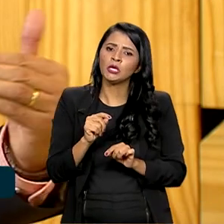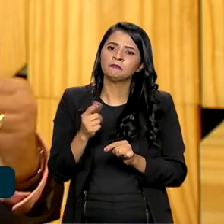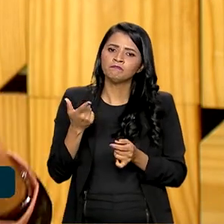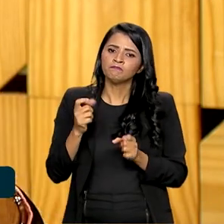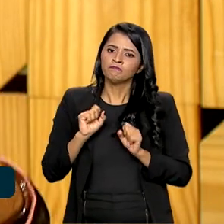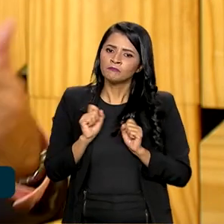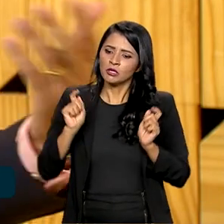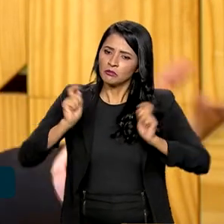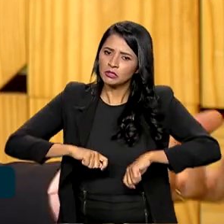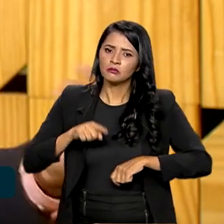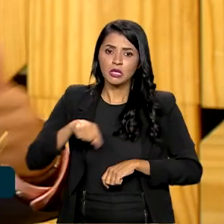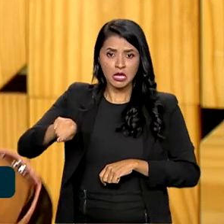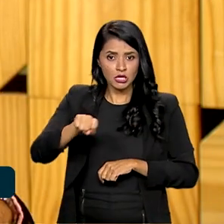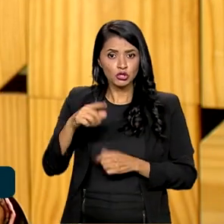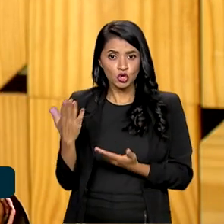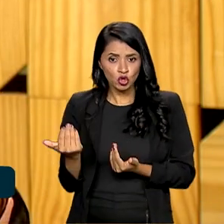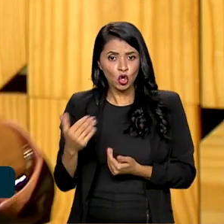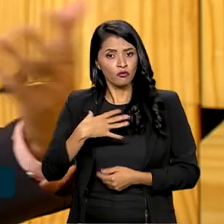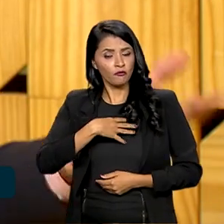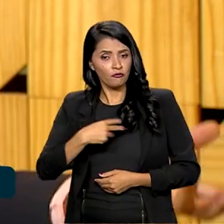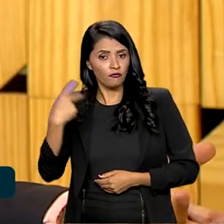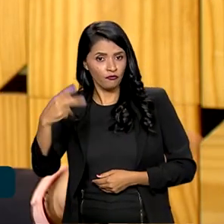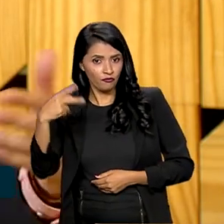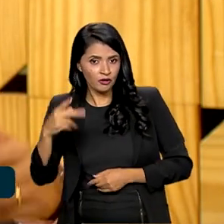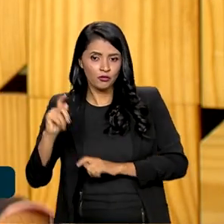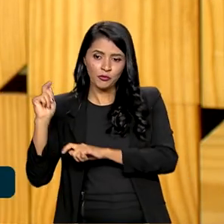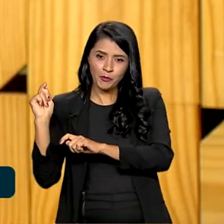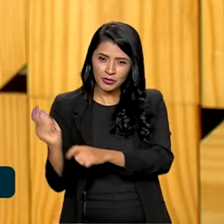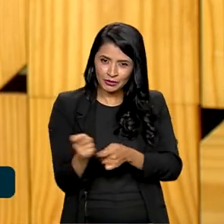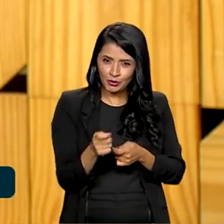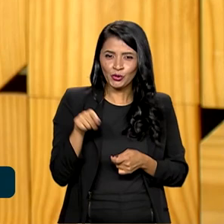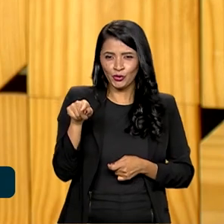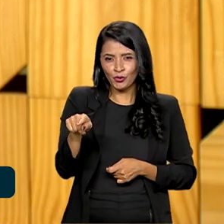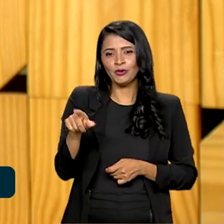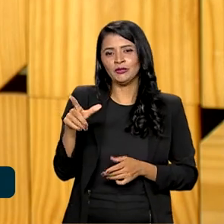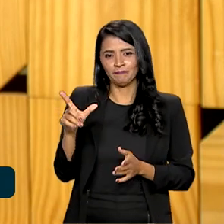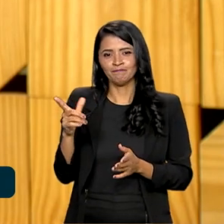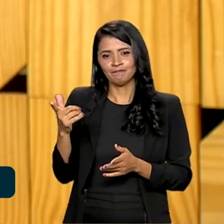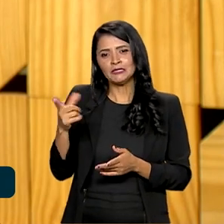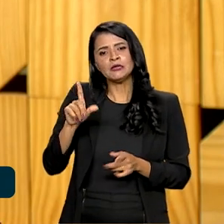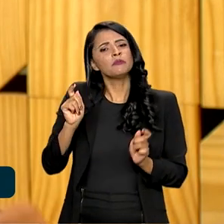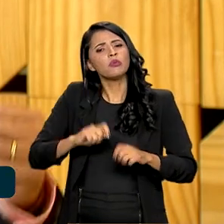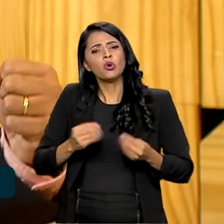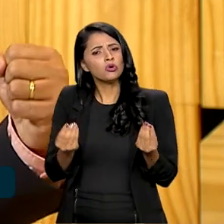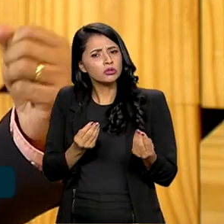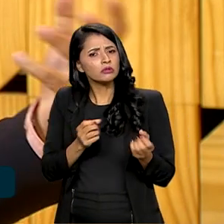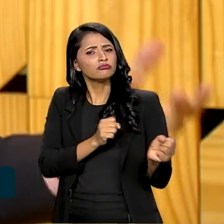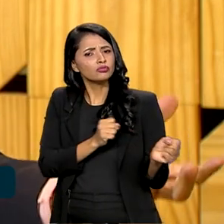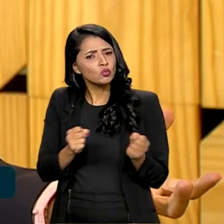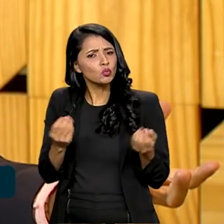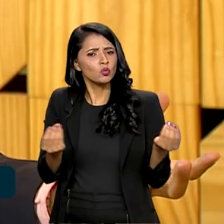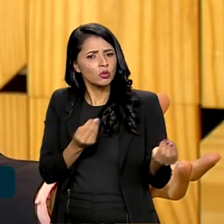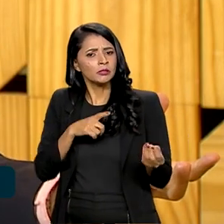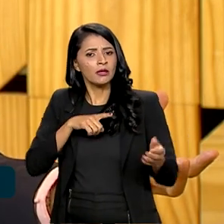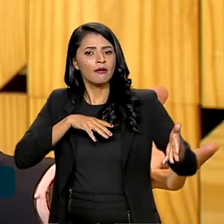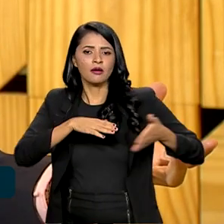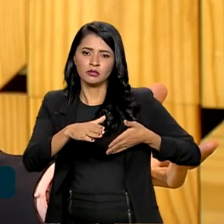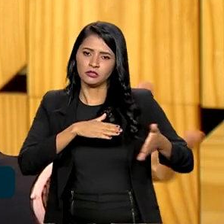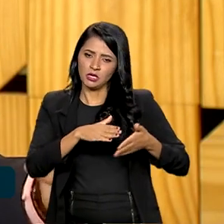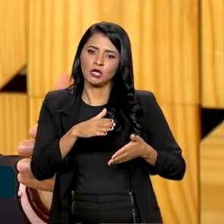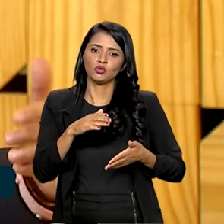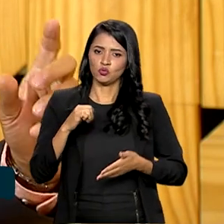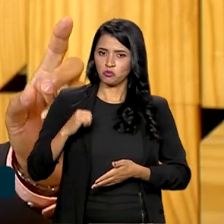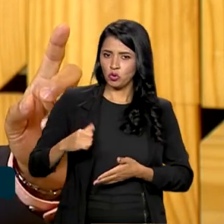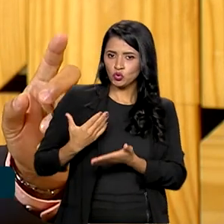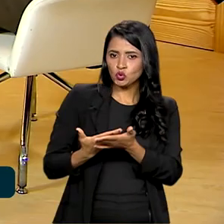para que esses jovens, filhos e filhas de pescadores ou pescadores e pescadoras artesanais possam ter acesso a uma bolsa de